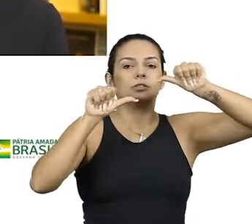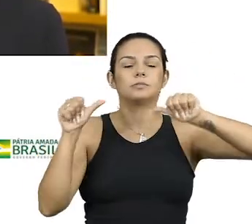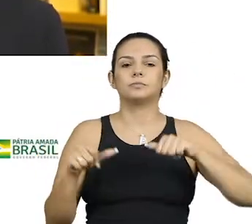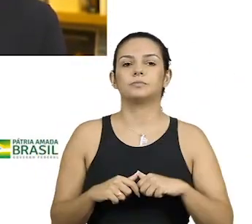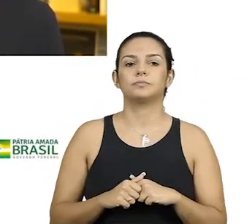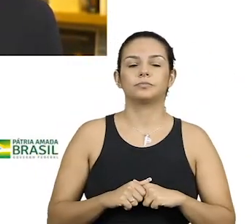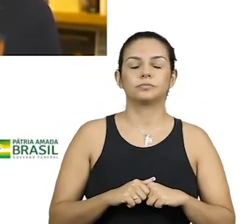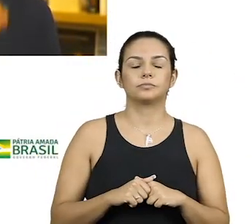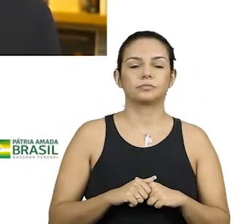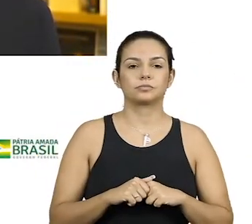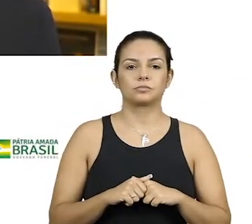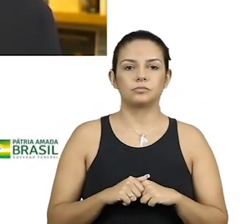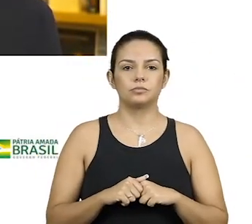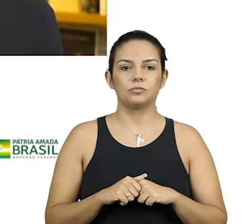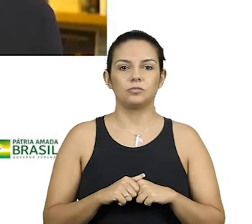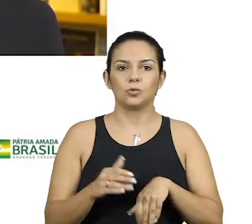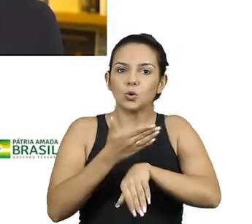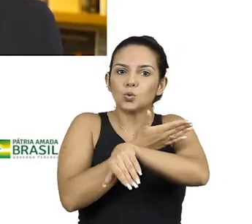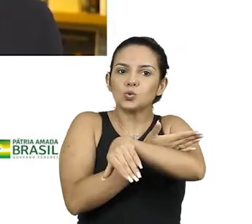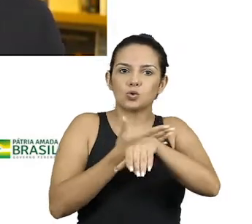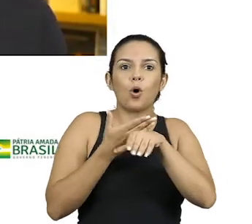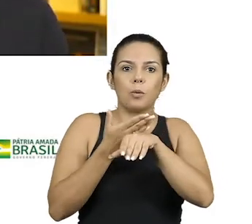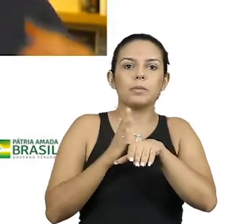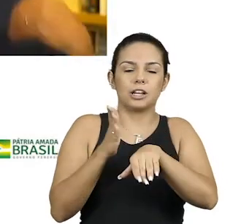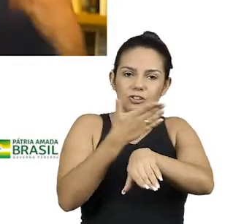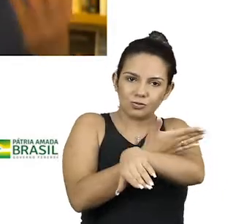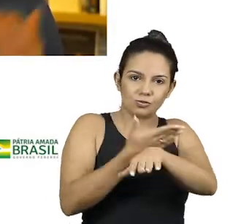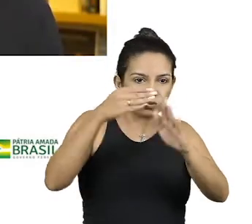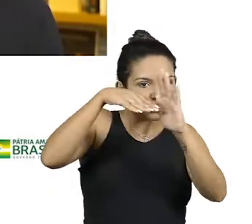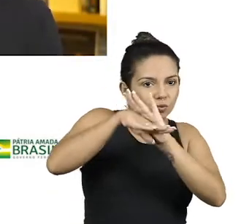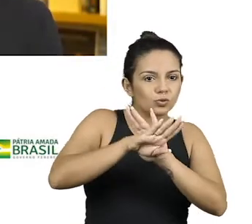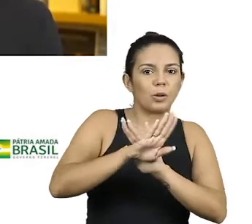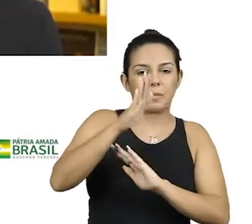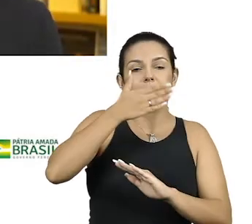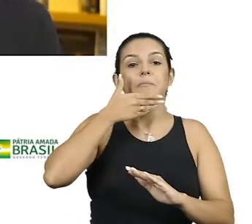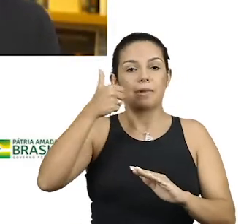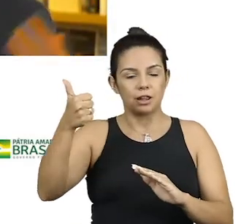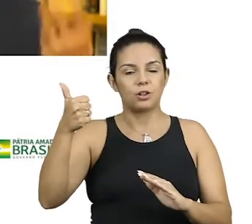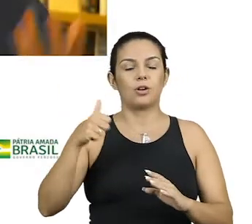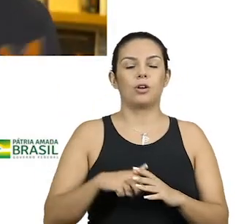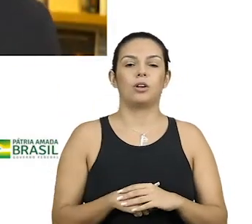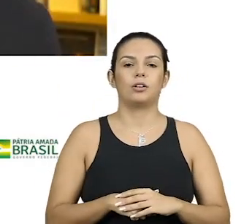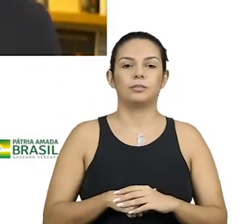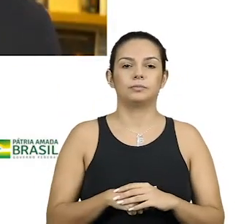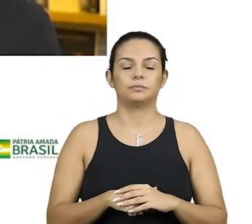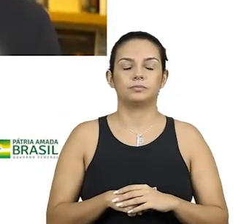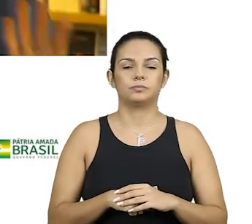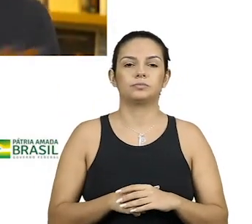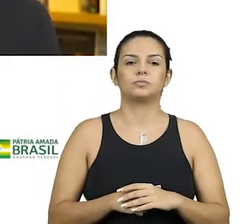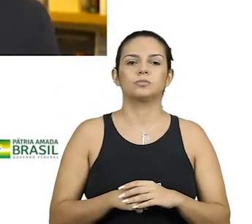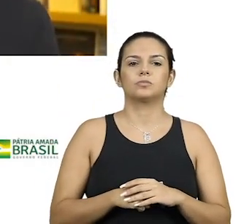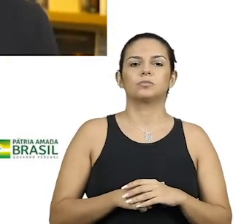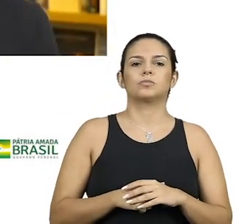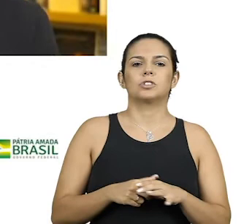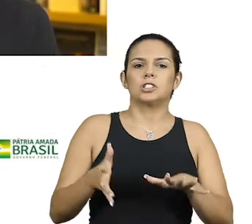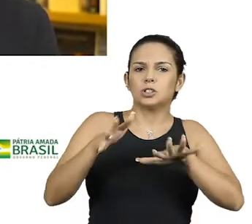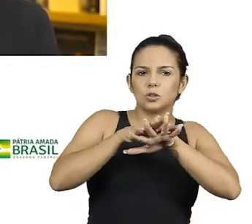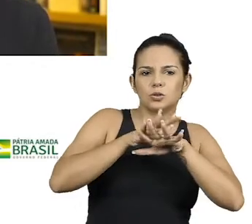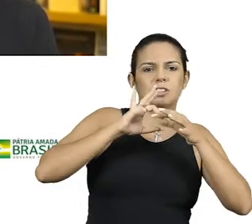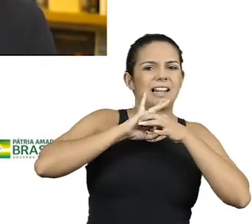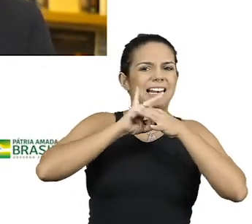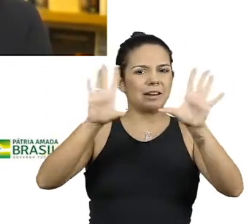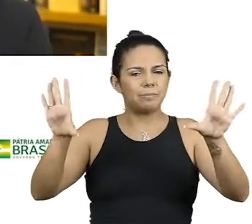a maior parte, 99,9% para melhor, inclusivas, libertadoras,